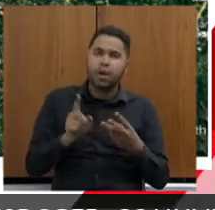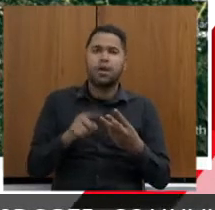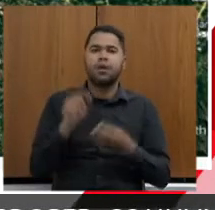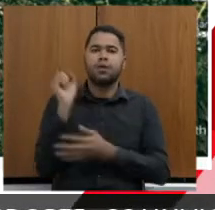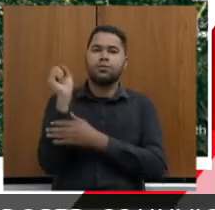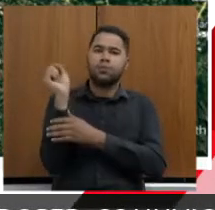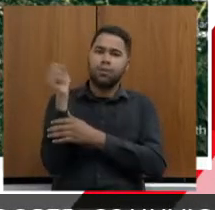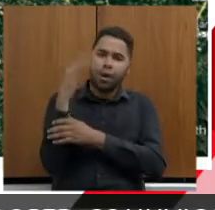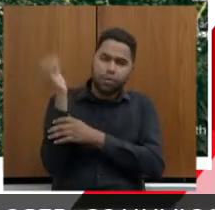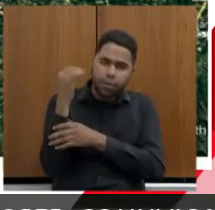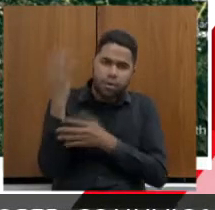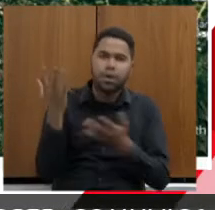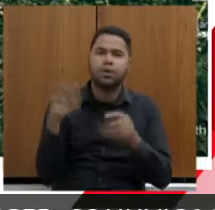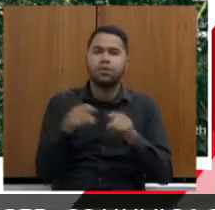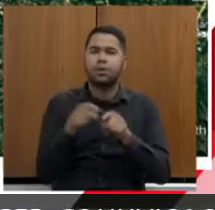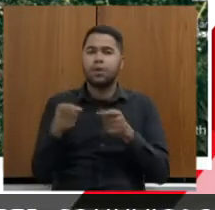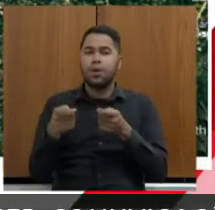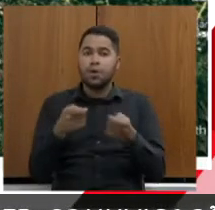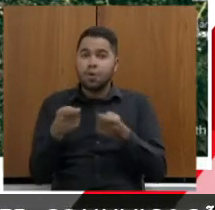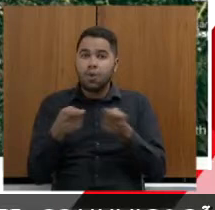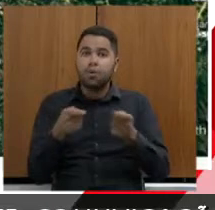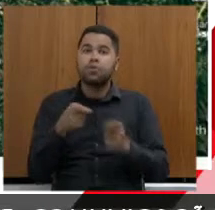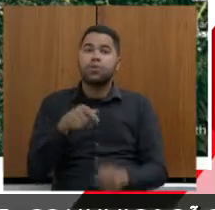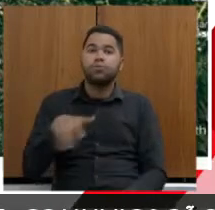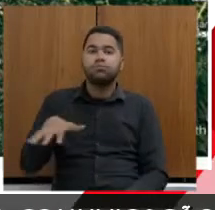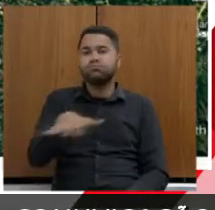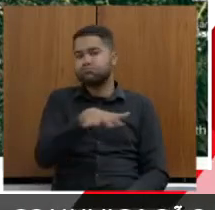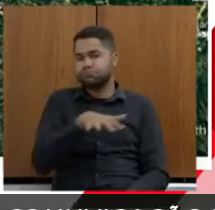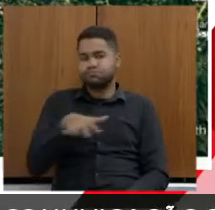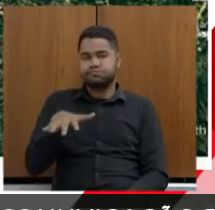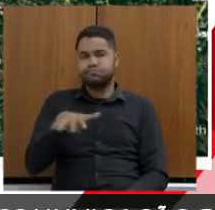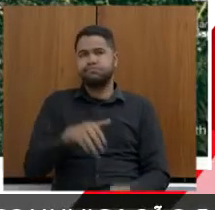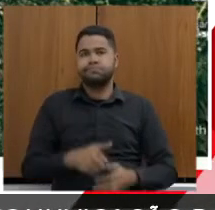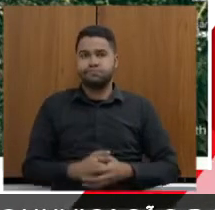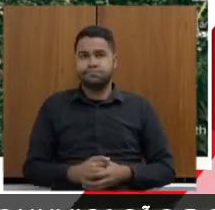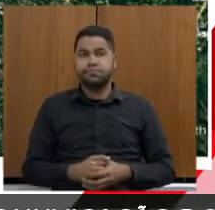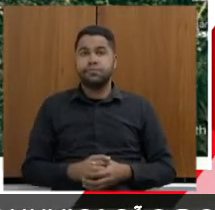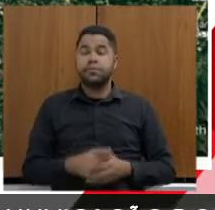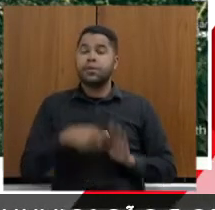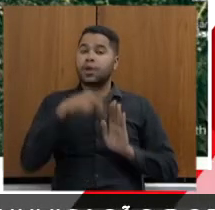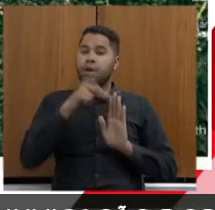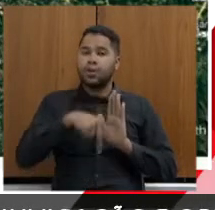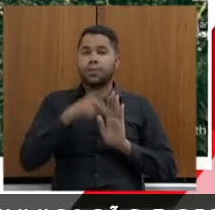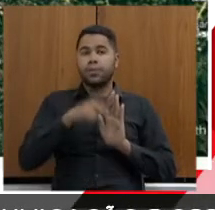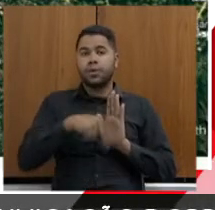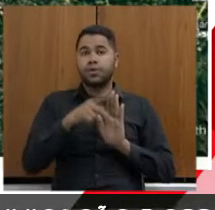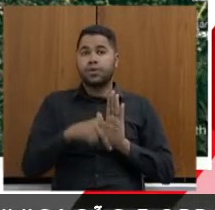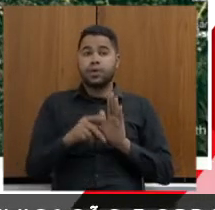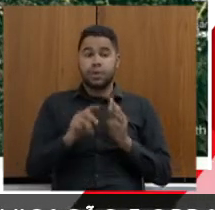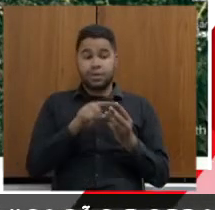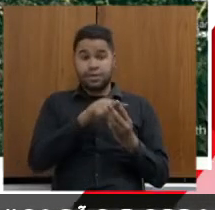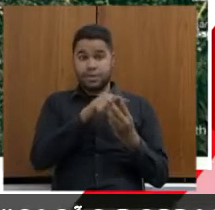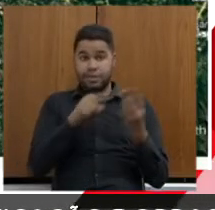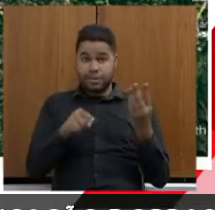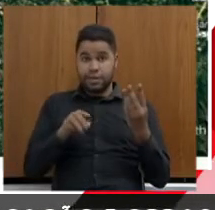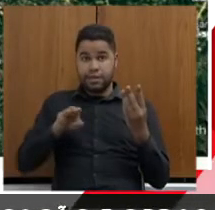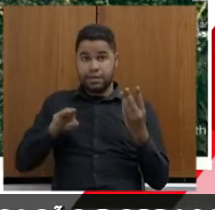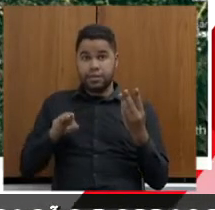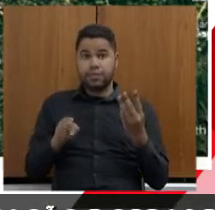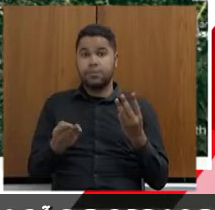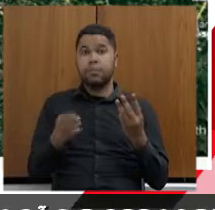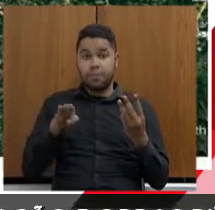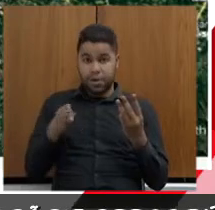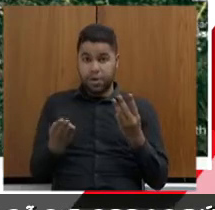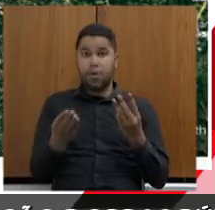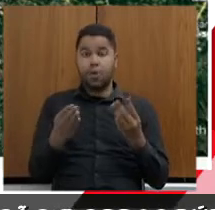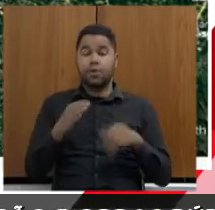revisão e controle das faixas de domínio, enfim, é um projeto completo. E, desses três bilhões, o privado ainda precisa